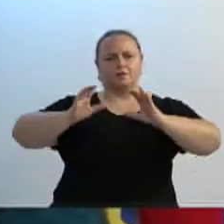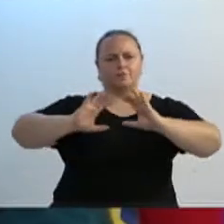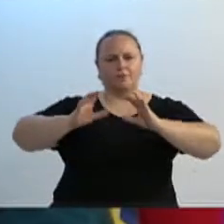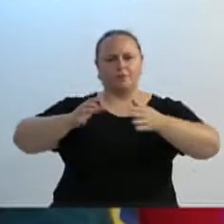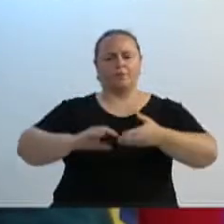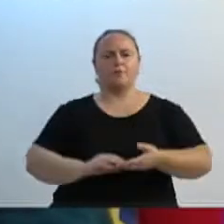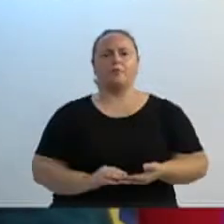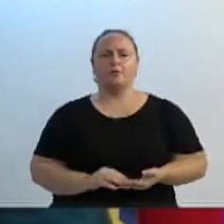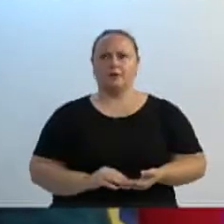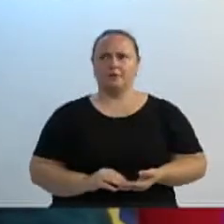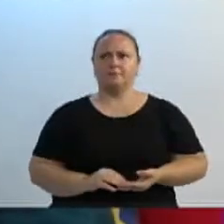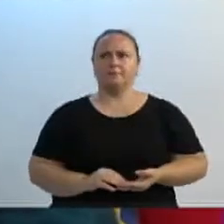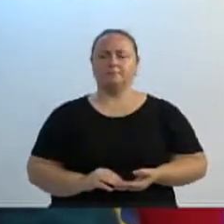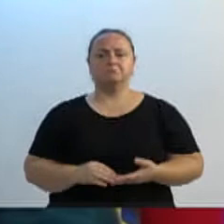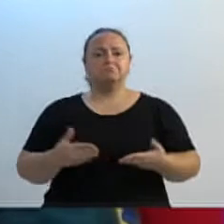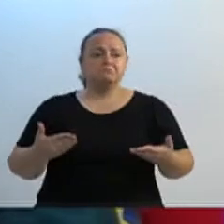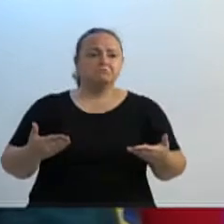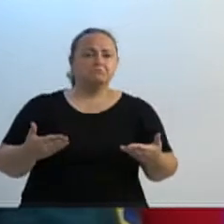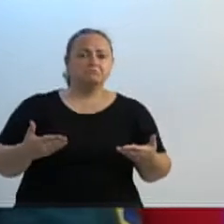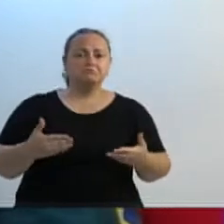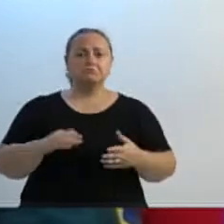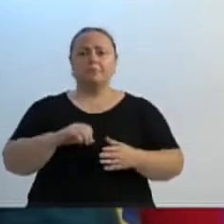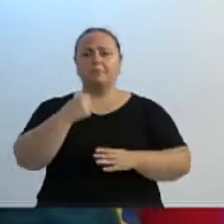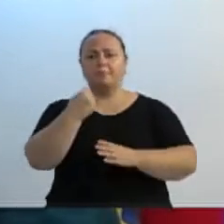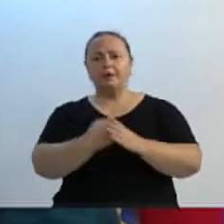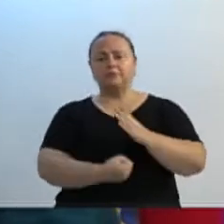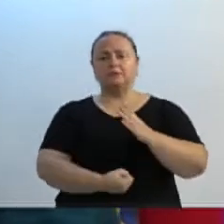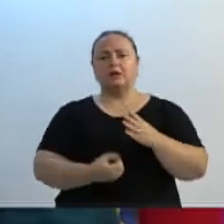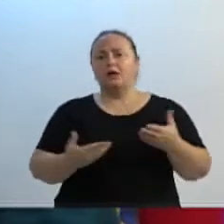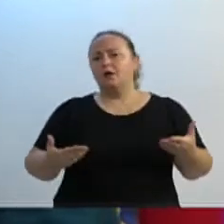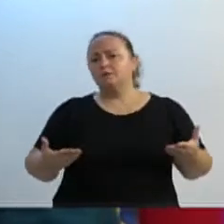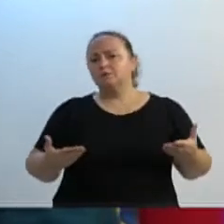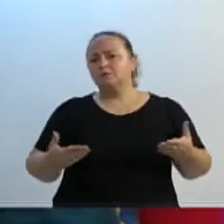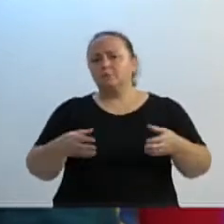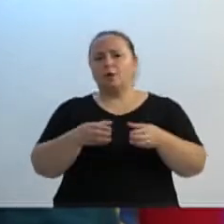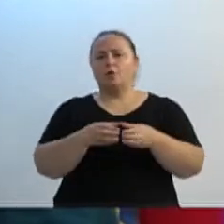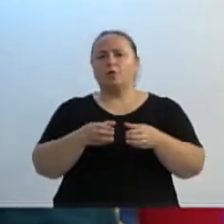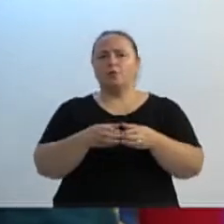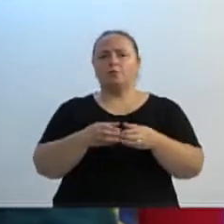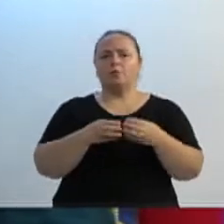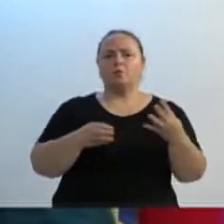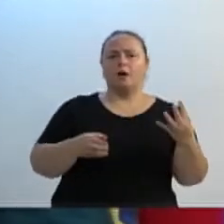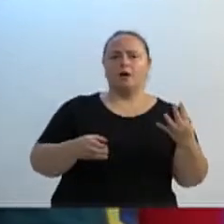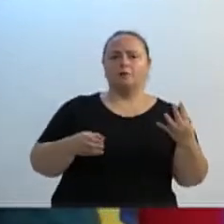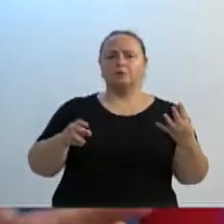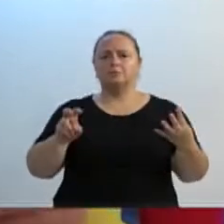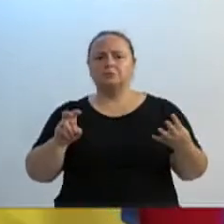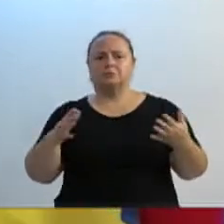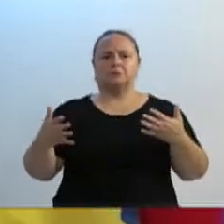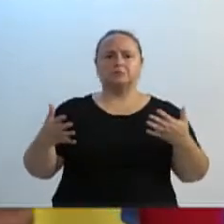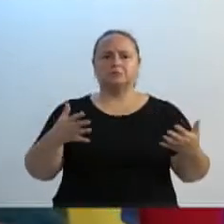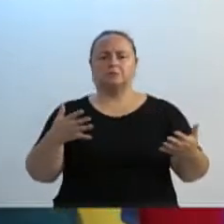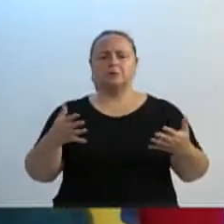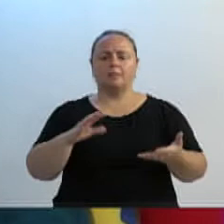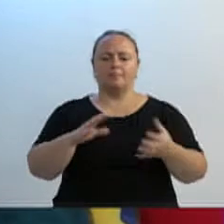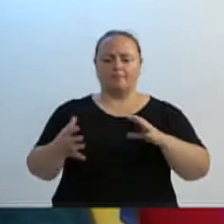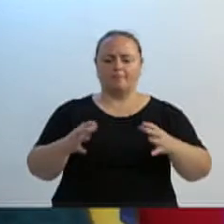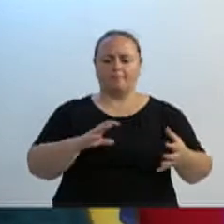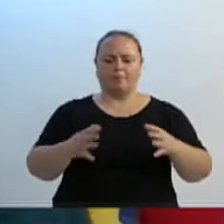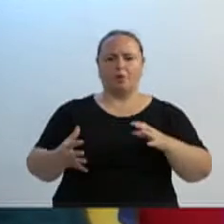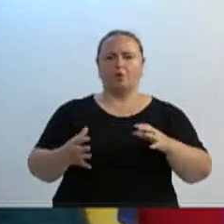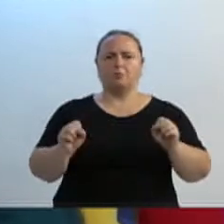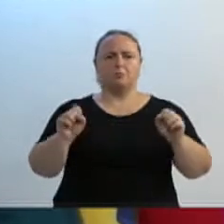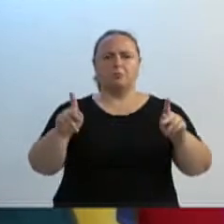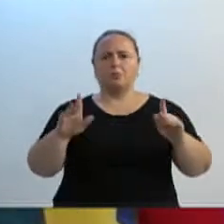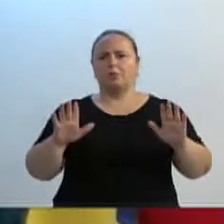joga basquete e mesmo sendo, não sendo coletivo, quatro, cinco pessoas numa quadra, a bola vai passar em mão em mão. Então, teoricamente, também